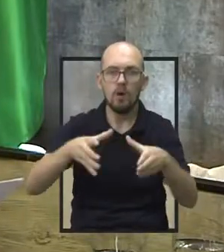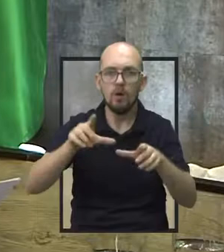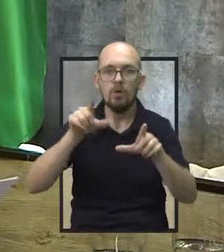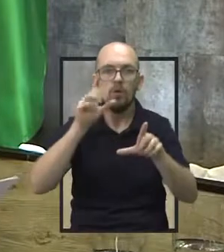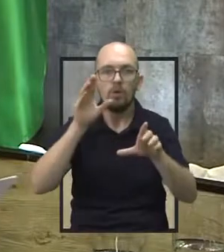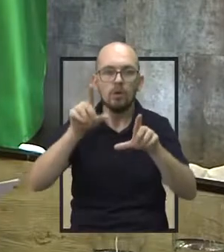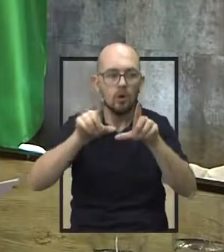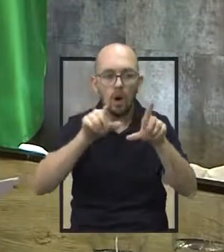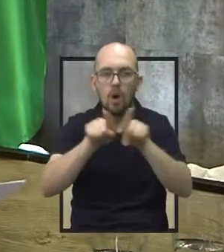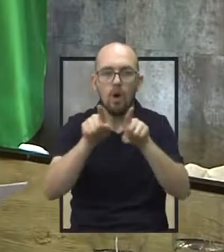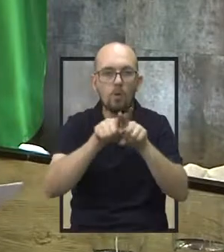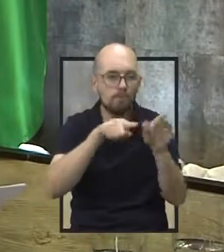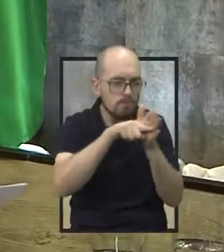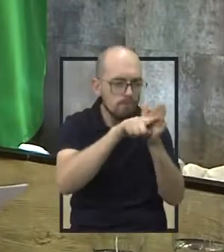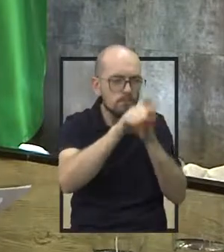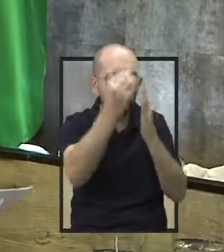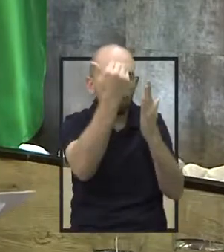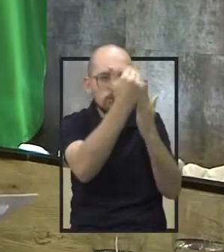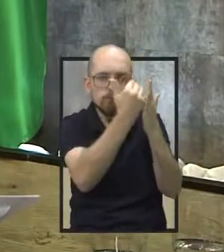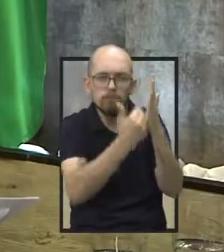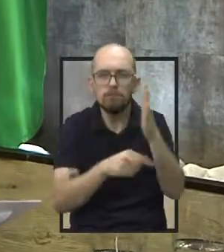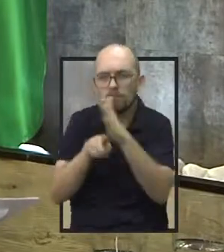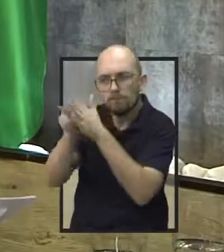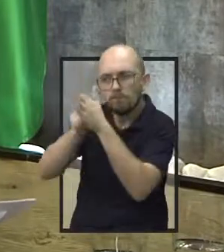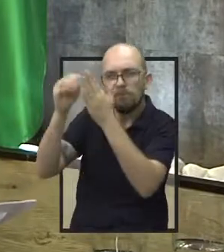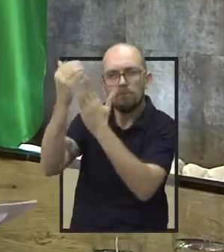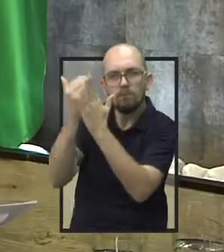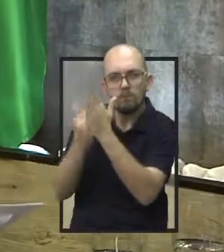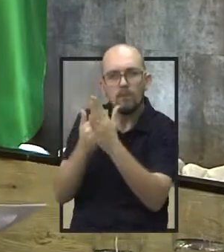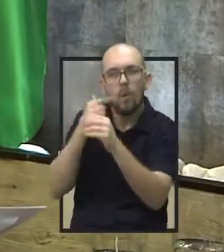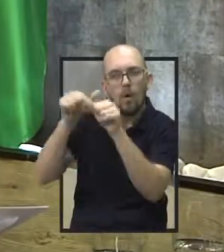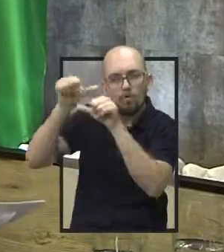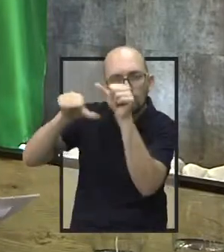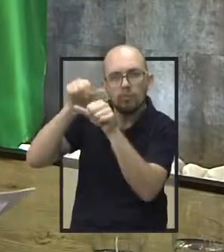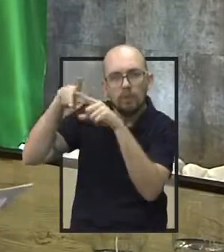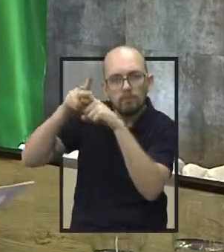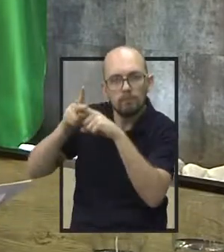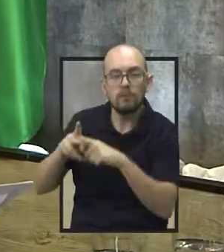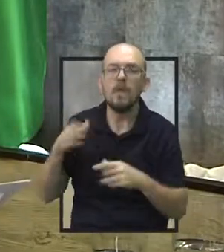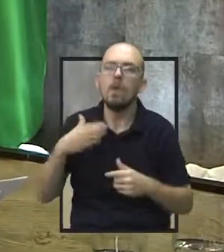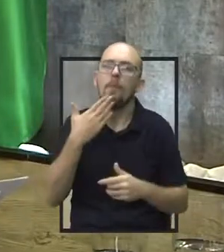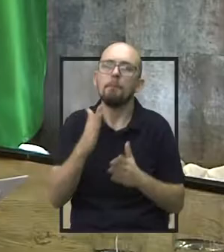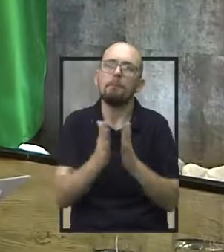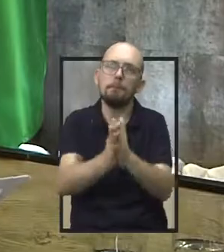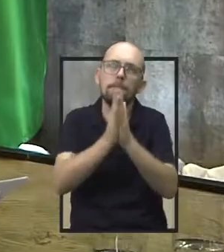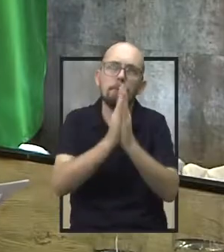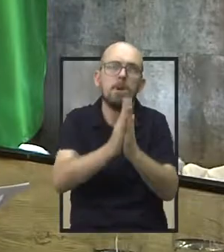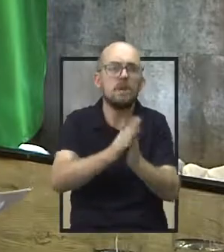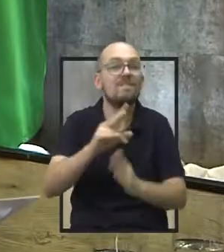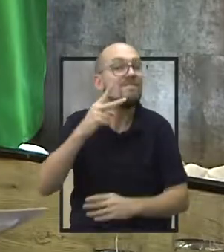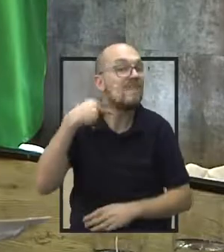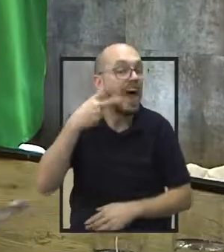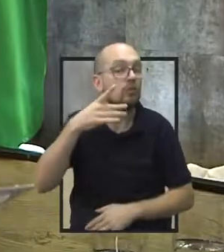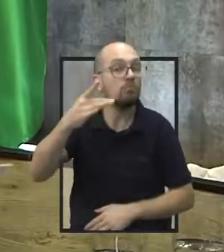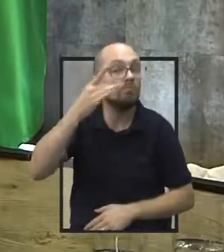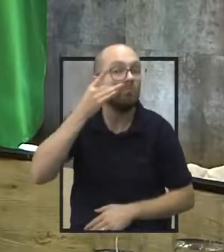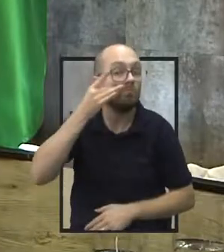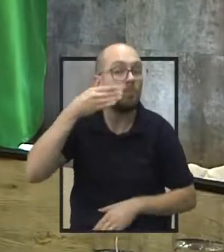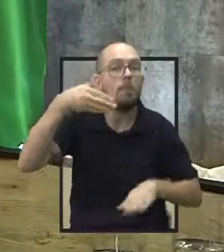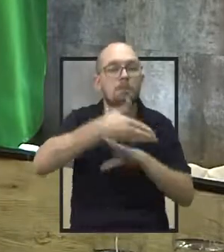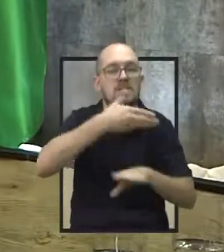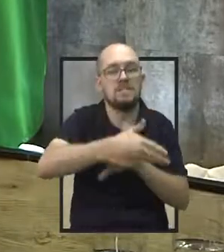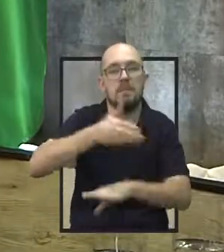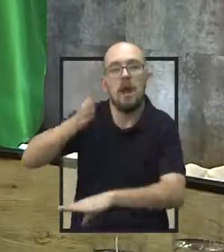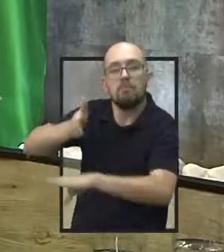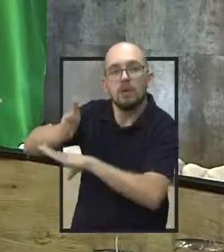planos. Eu tenho dito aos senhores vereadores e às vereadoras que participem dessas audiências públicas, porque é a hora onde